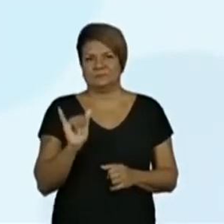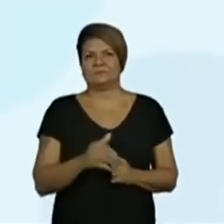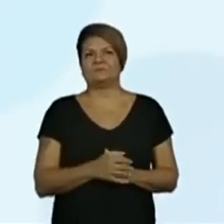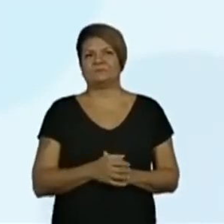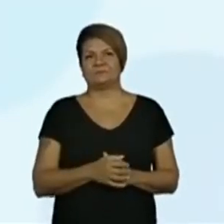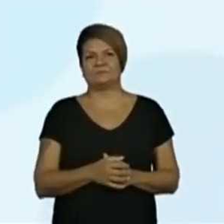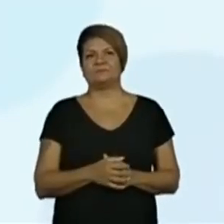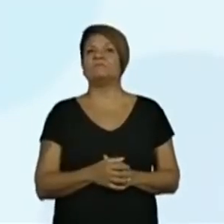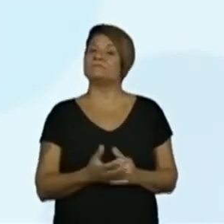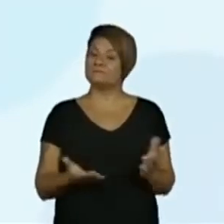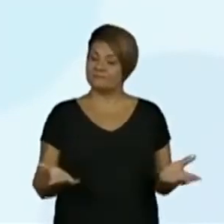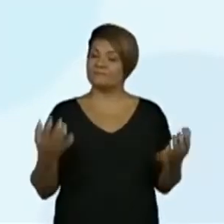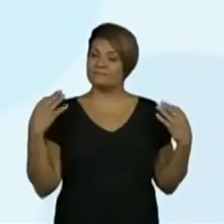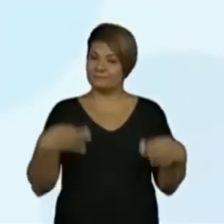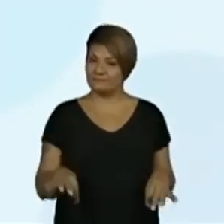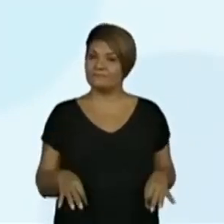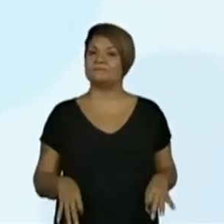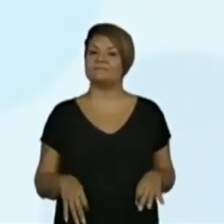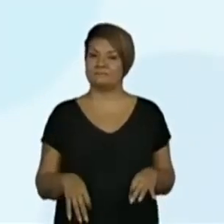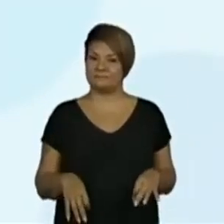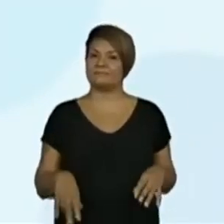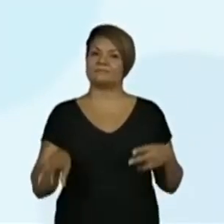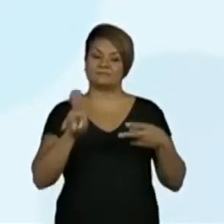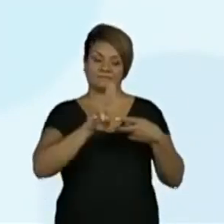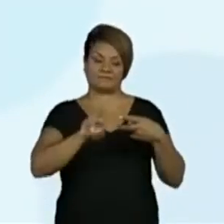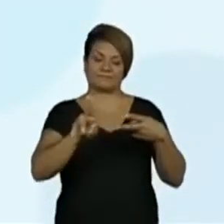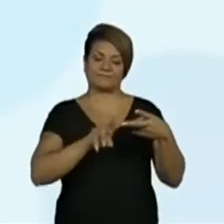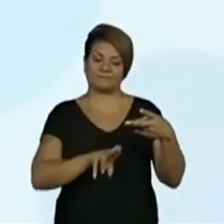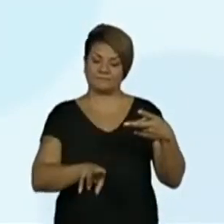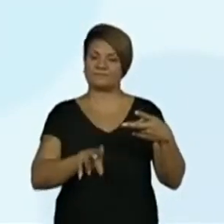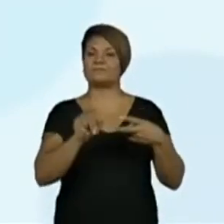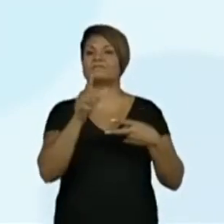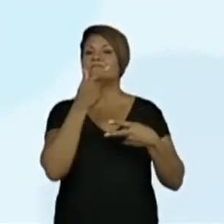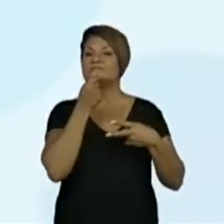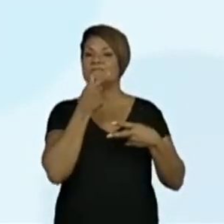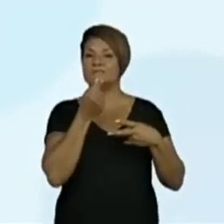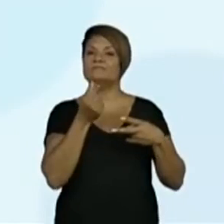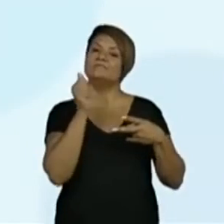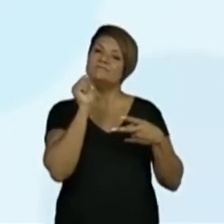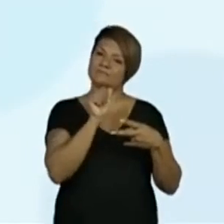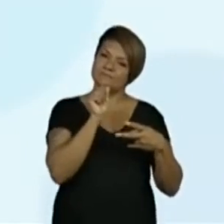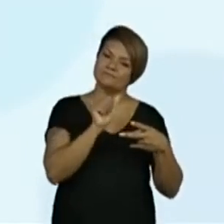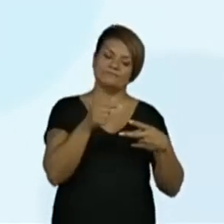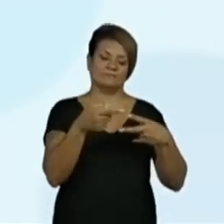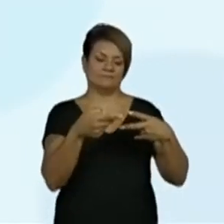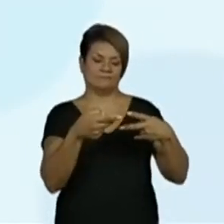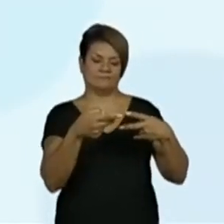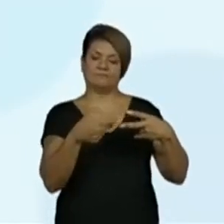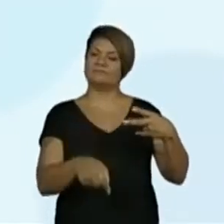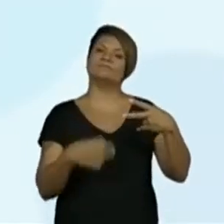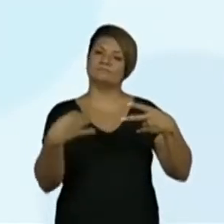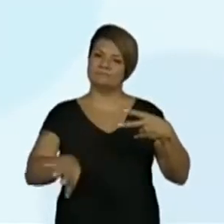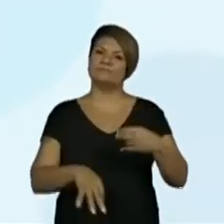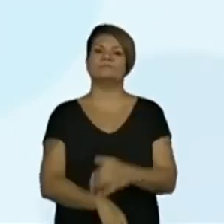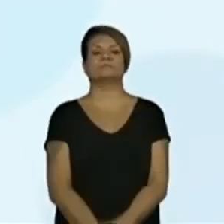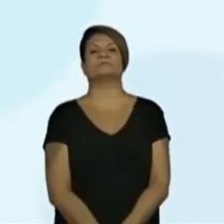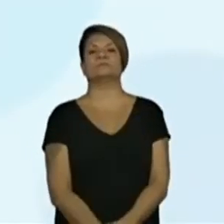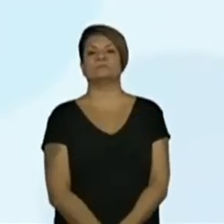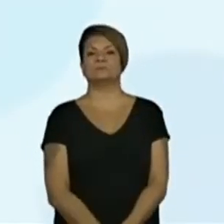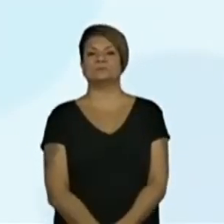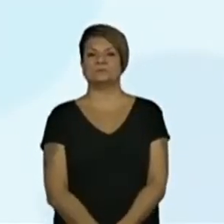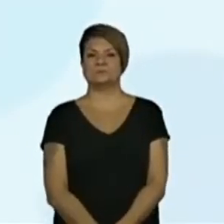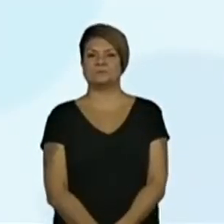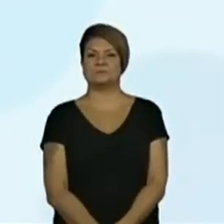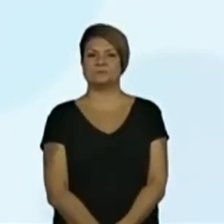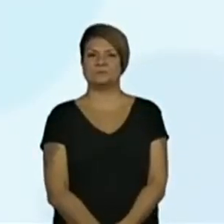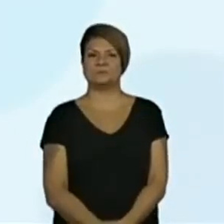própria ordem que a gente escreveu aqui, é a ordem dos nomes. Primeiro, Uriel e depois o Yara. Que